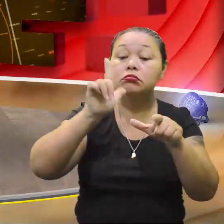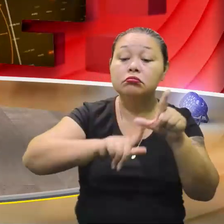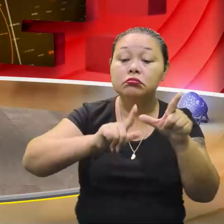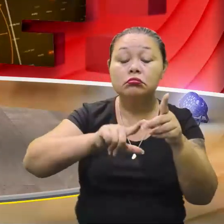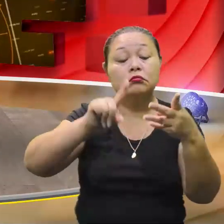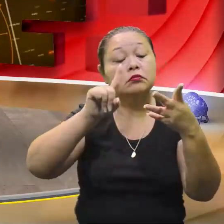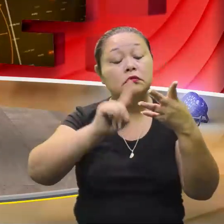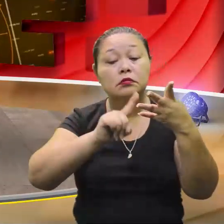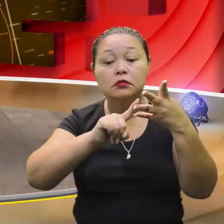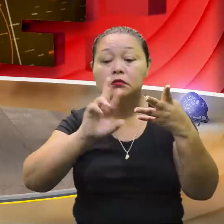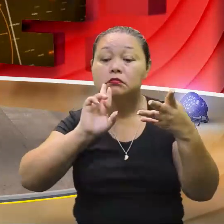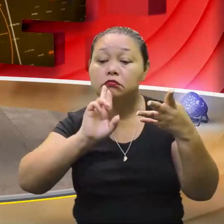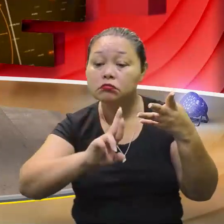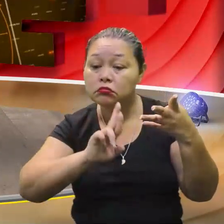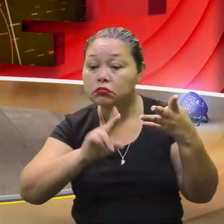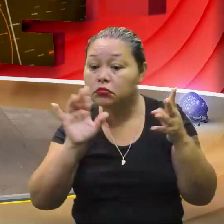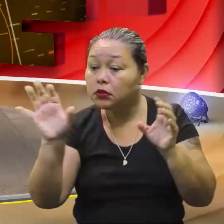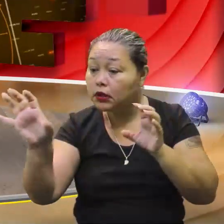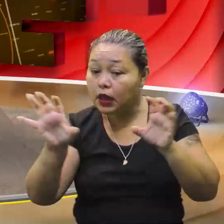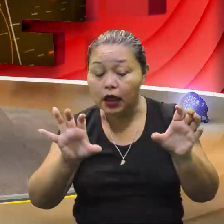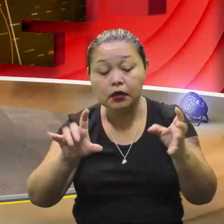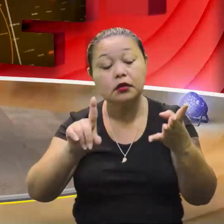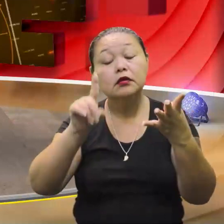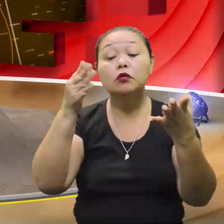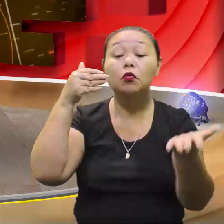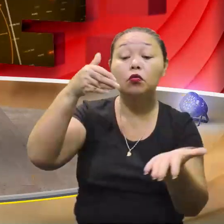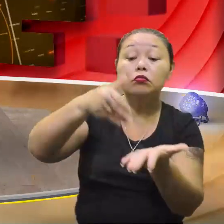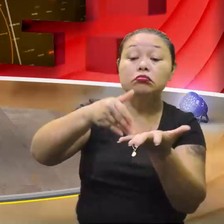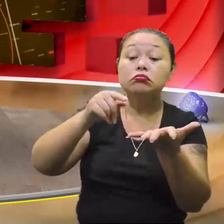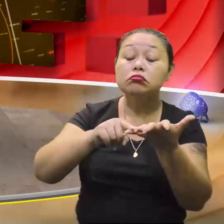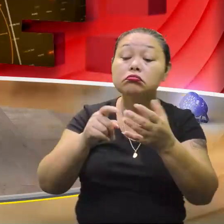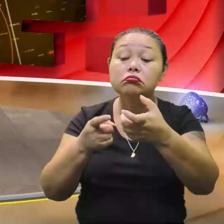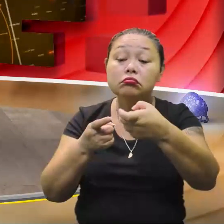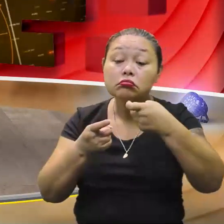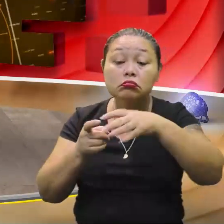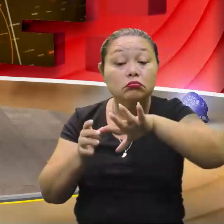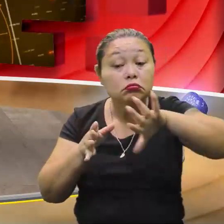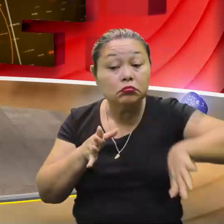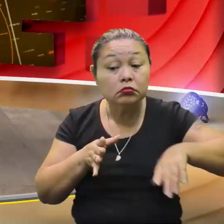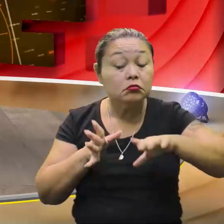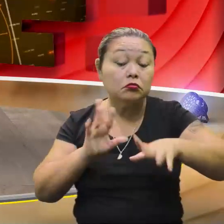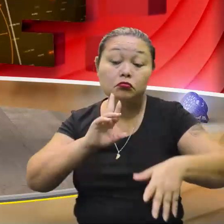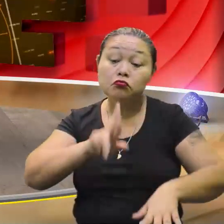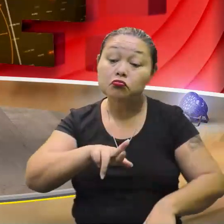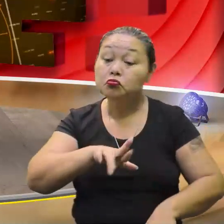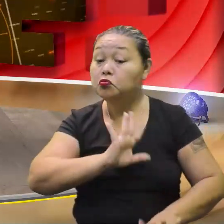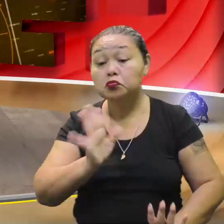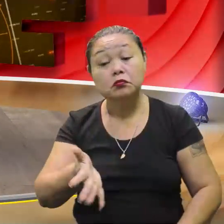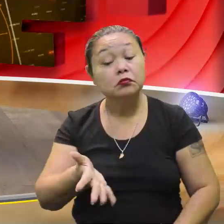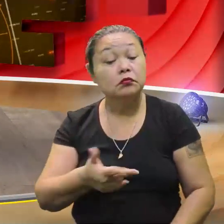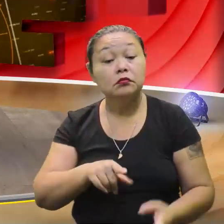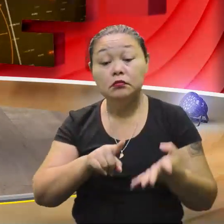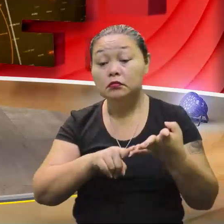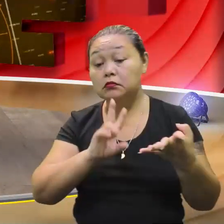aí depois a gente resolvia as operações de cada lado e isolava o X. Isso. E já achava a solução, a resposta, a